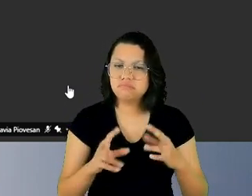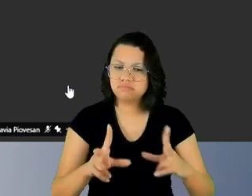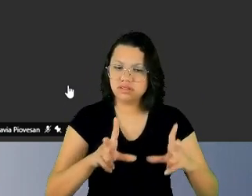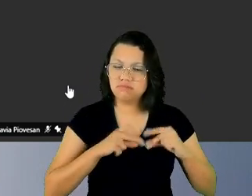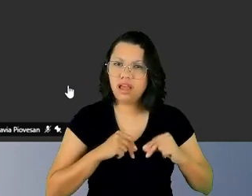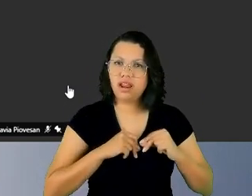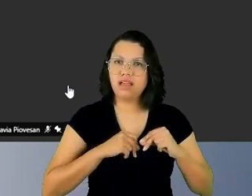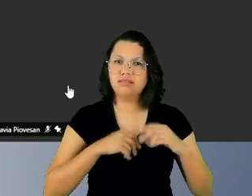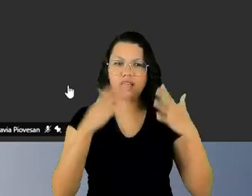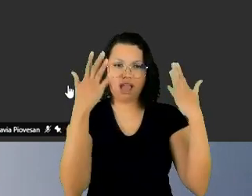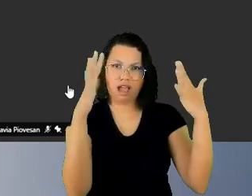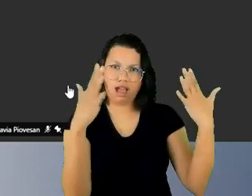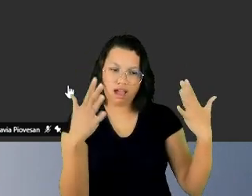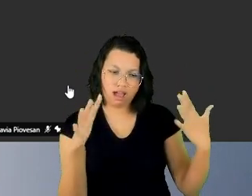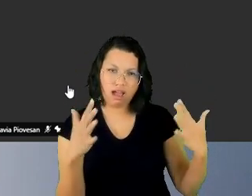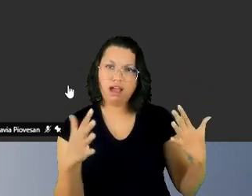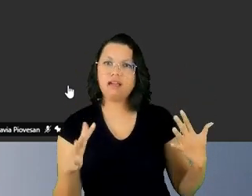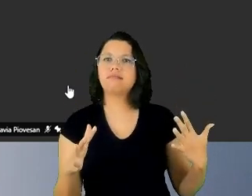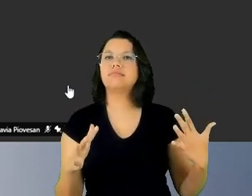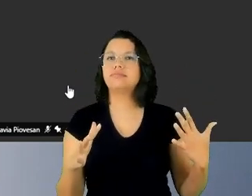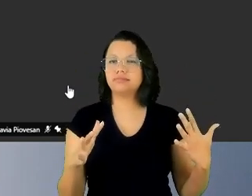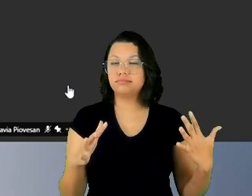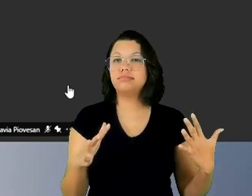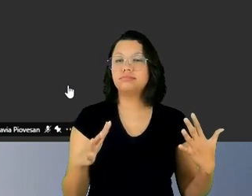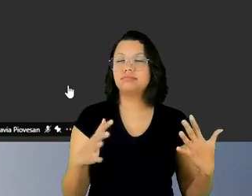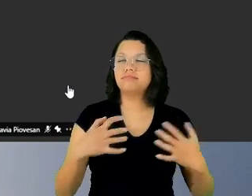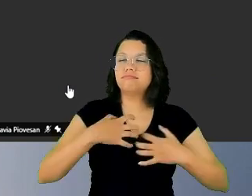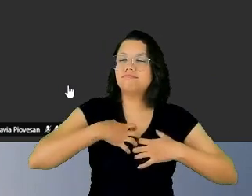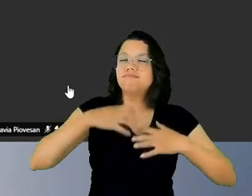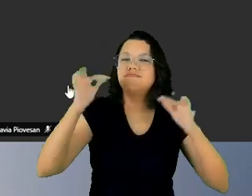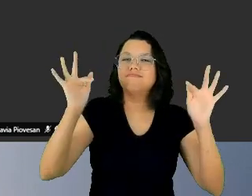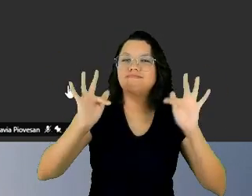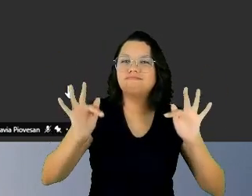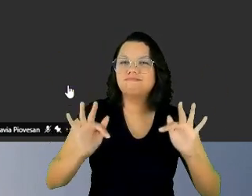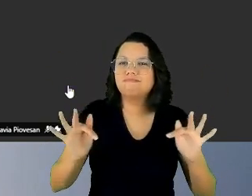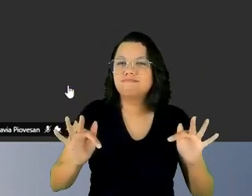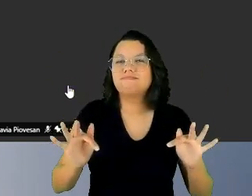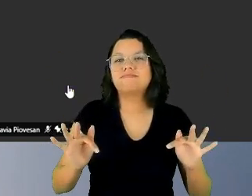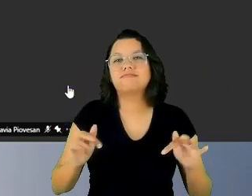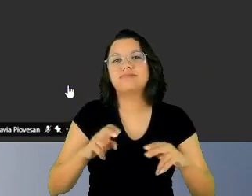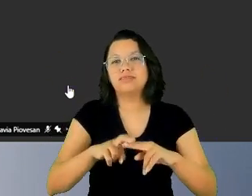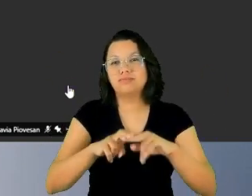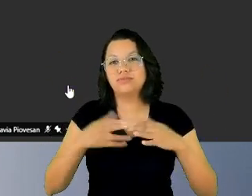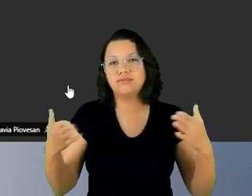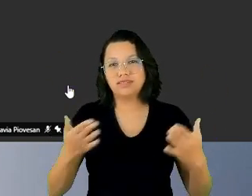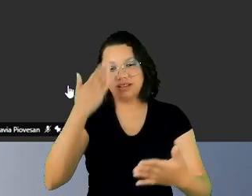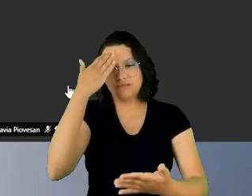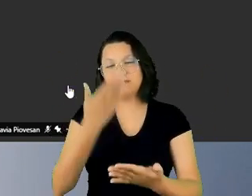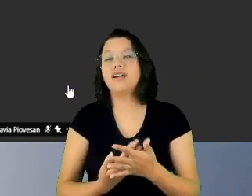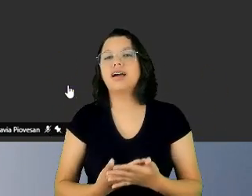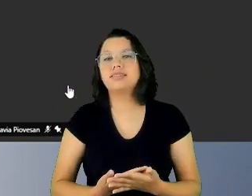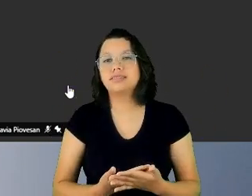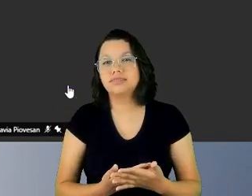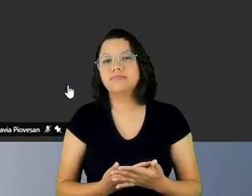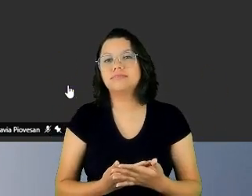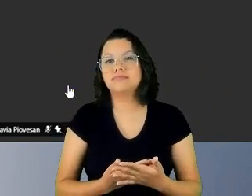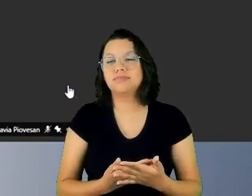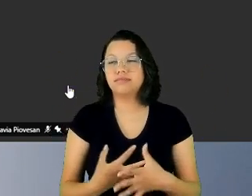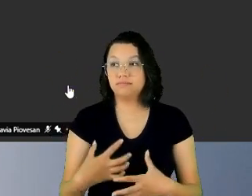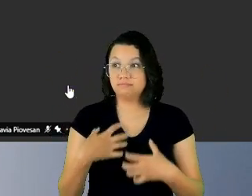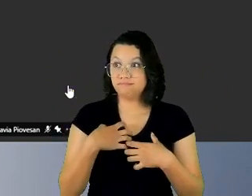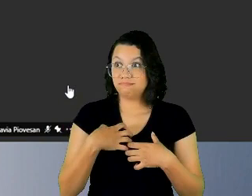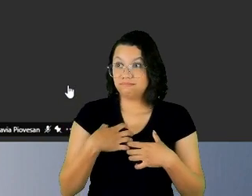fico muito feliz por essa confiança, envaidecida realmente, por ter recebido esse convite. Mas,